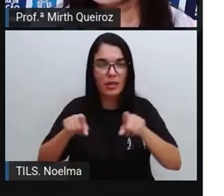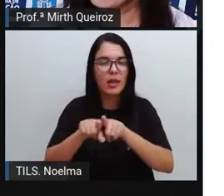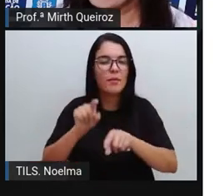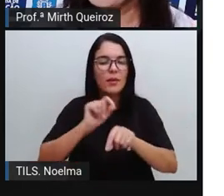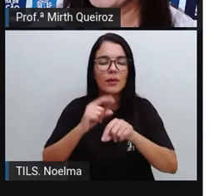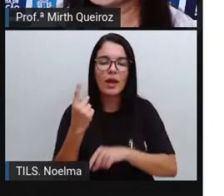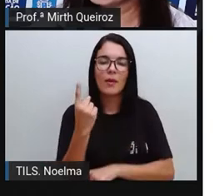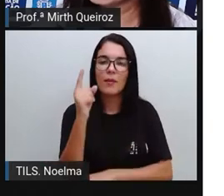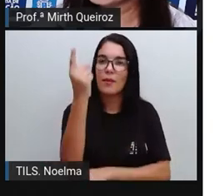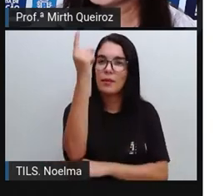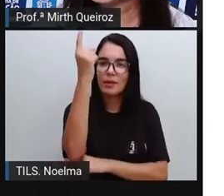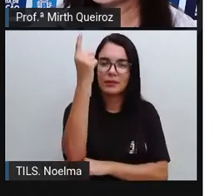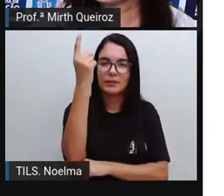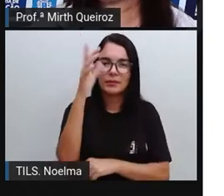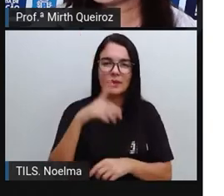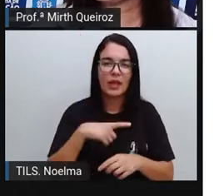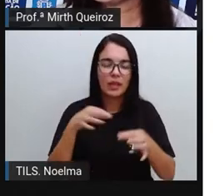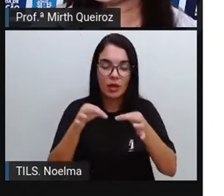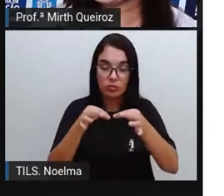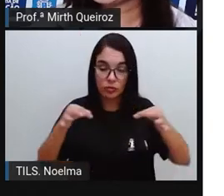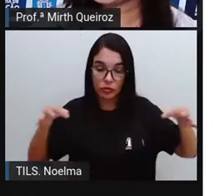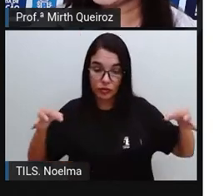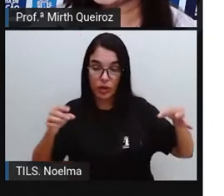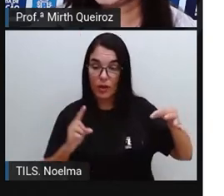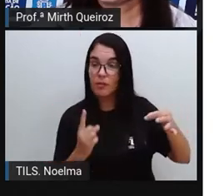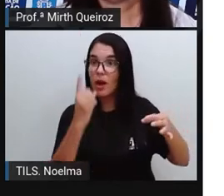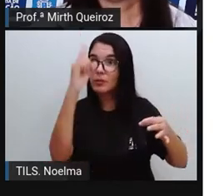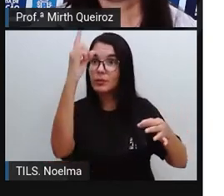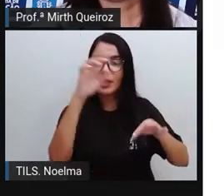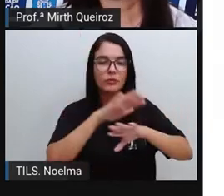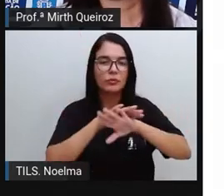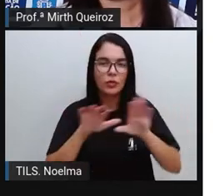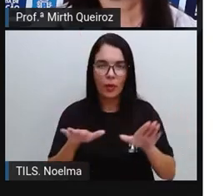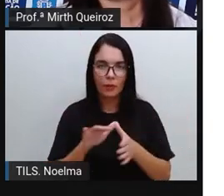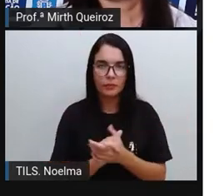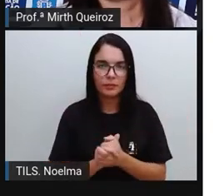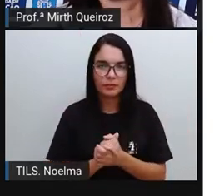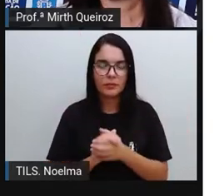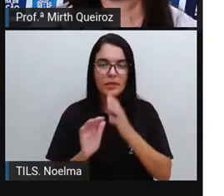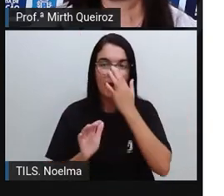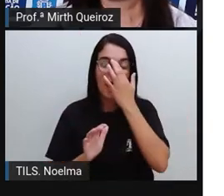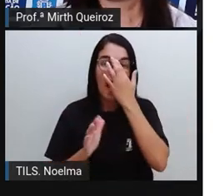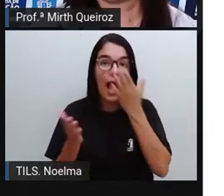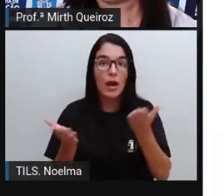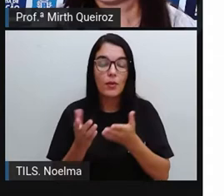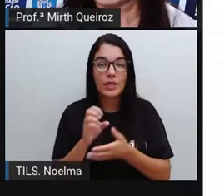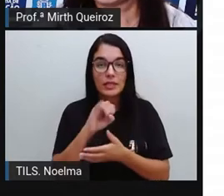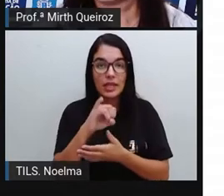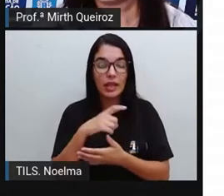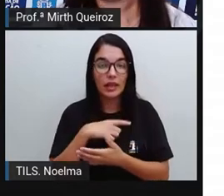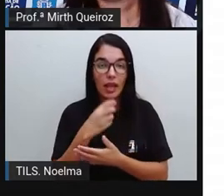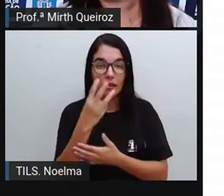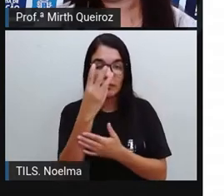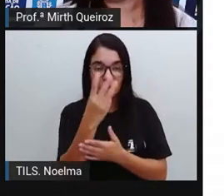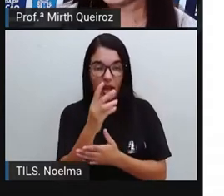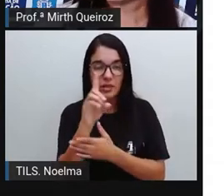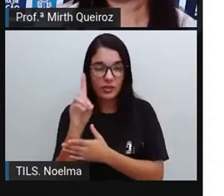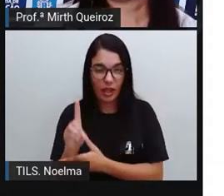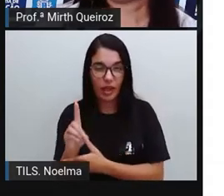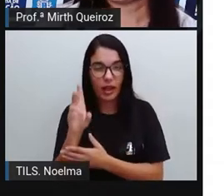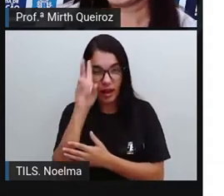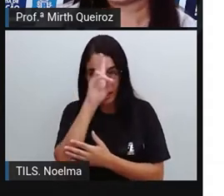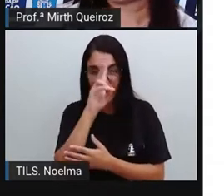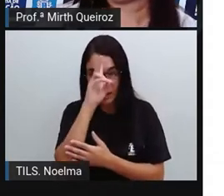o comprimento. Só vão ter duas dimensões. No caso das figuras tridimensionais, são os